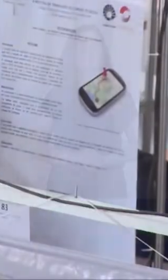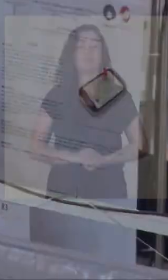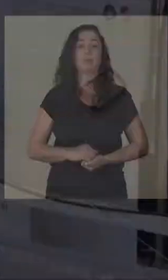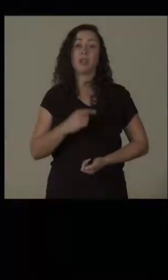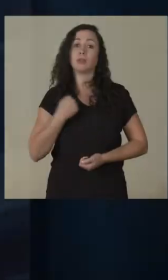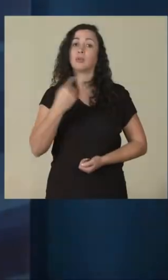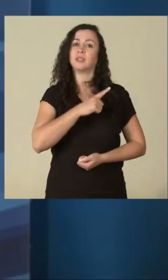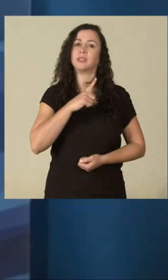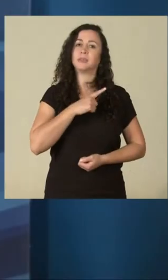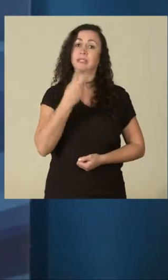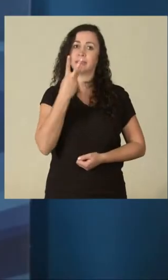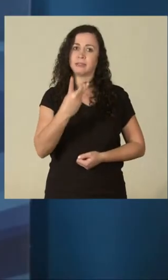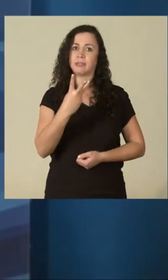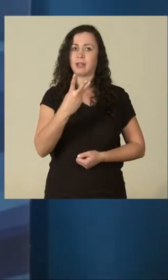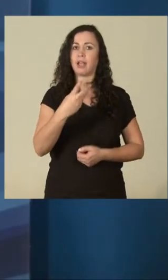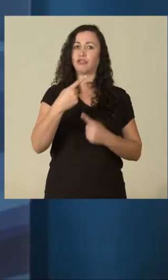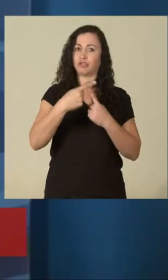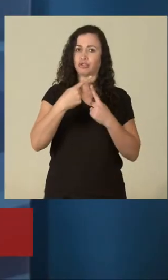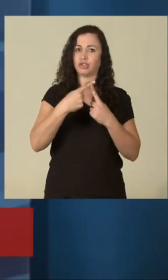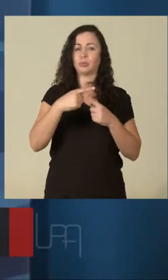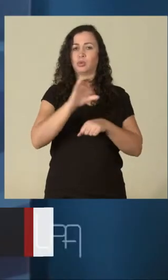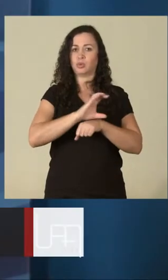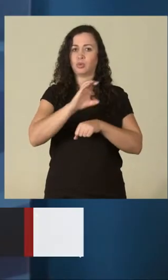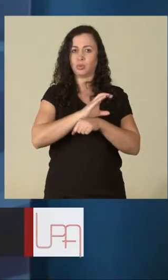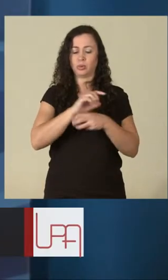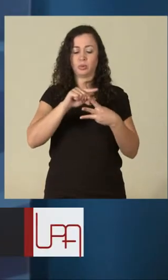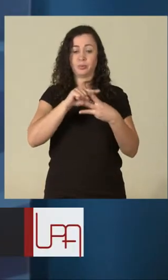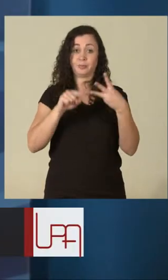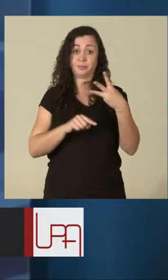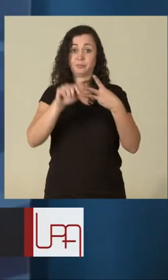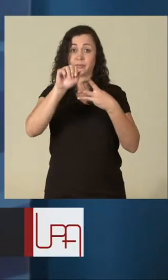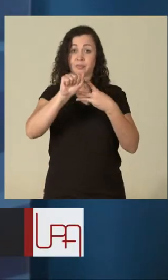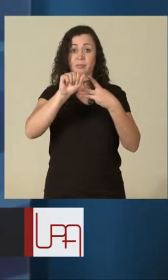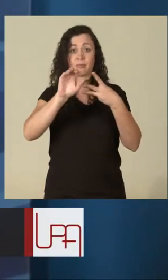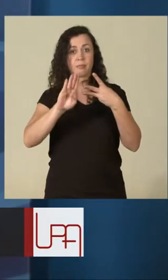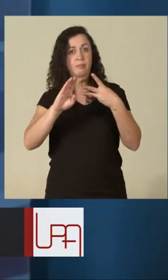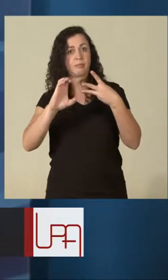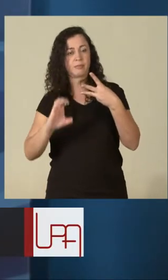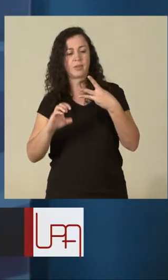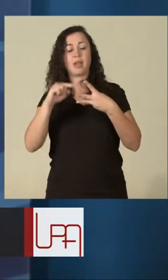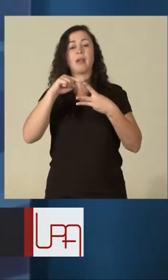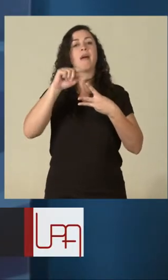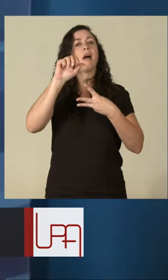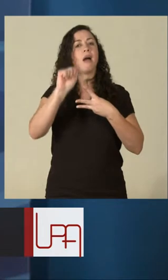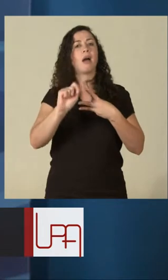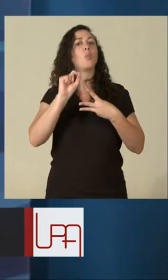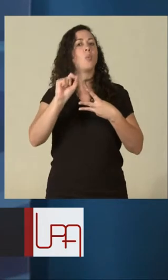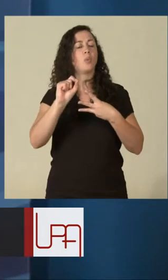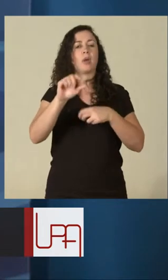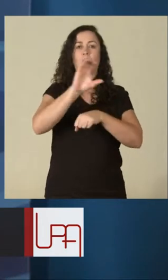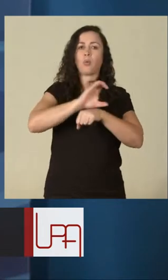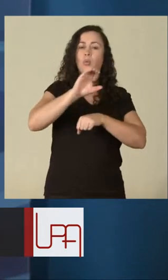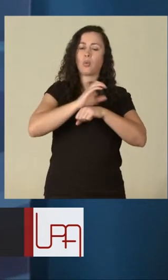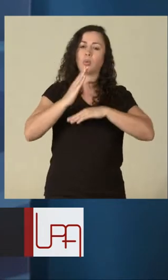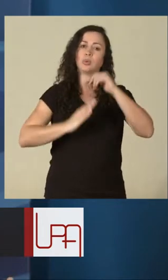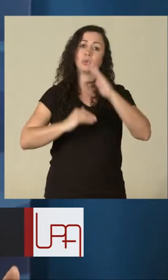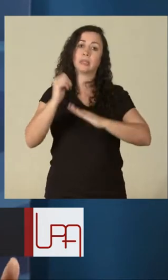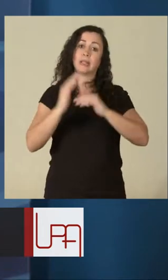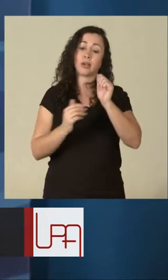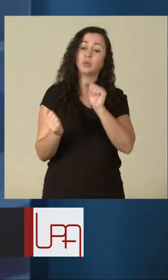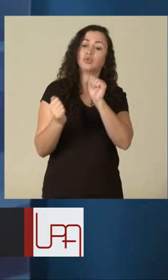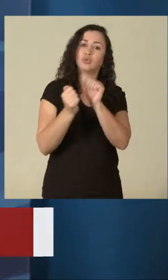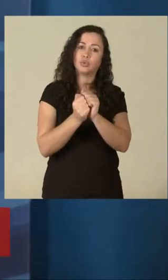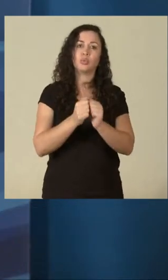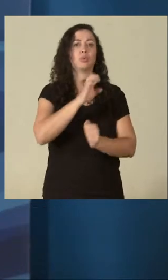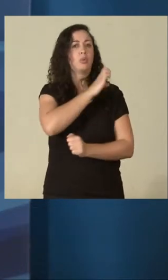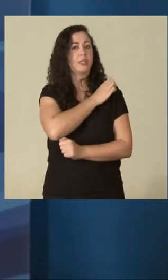Nós temos três modalidades de cursos. Modalidade A, que são cursos técnicos oferecidos